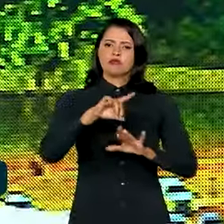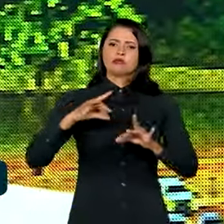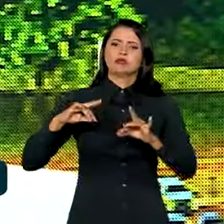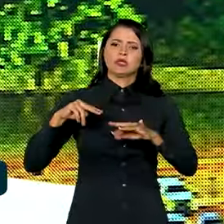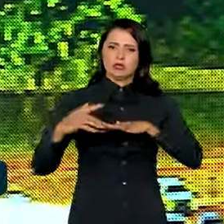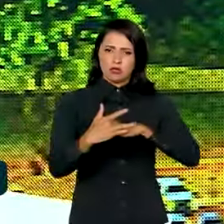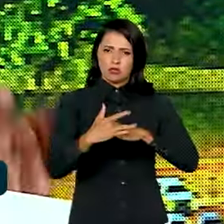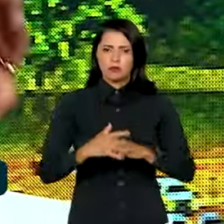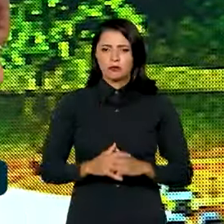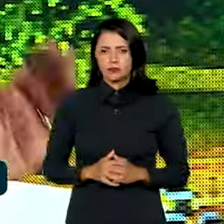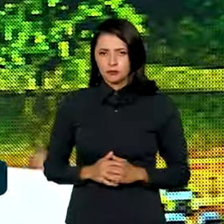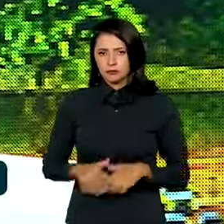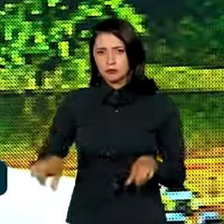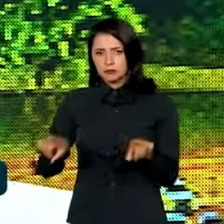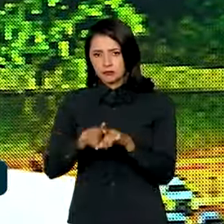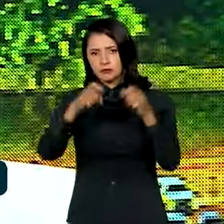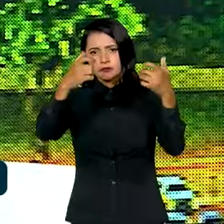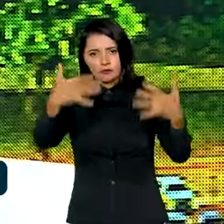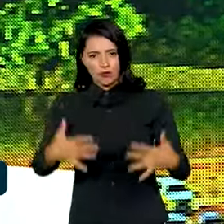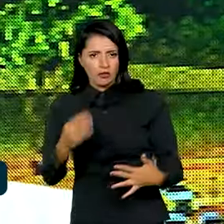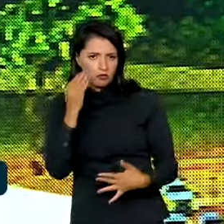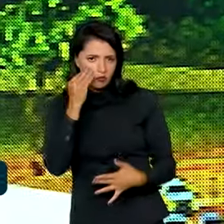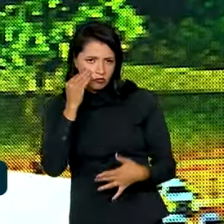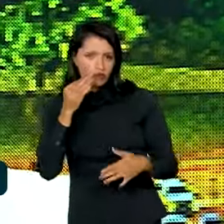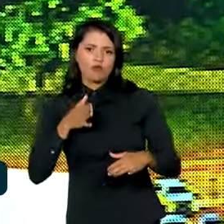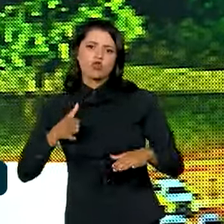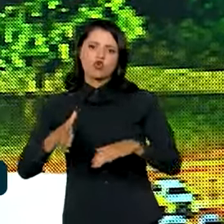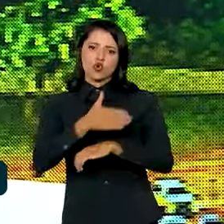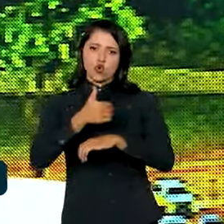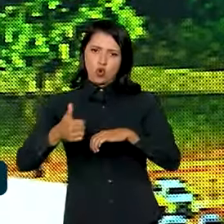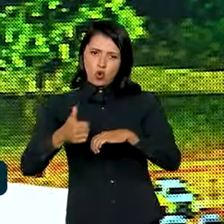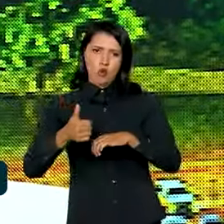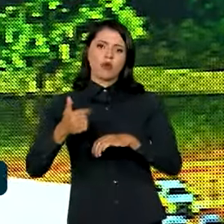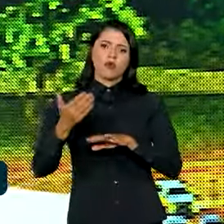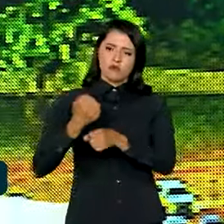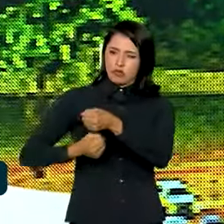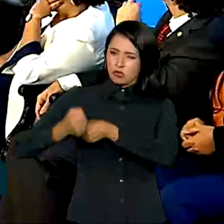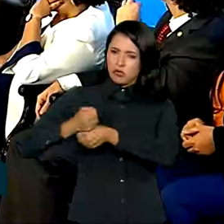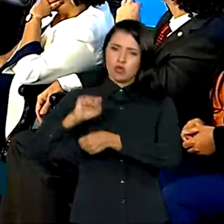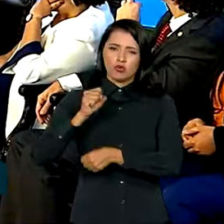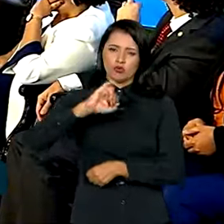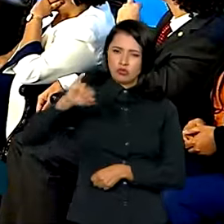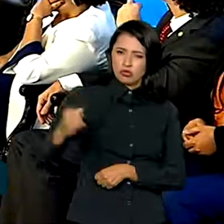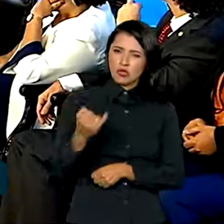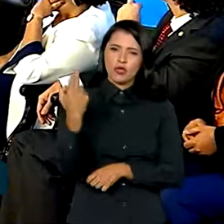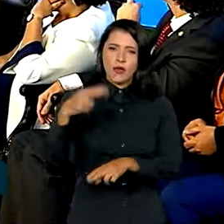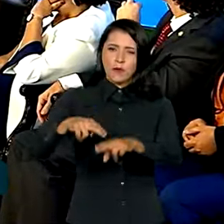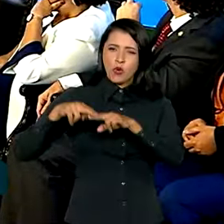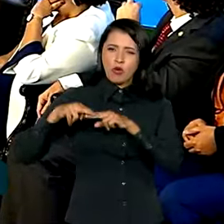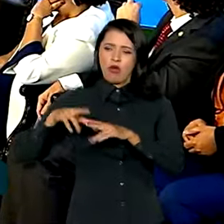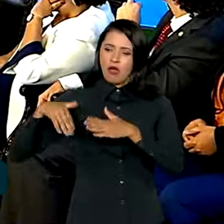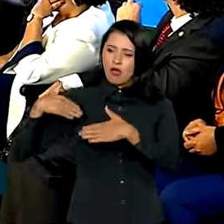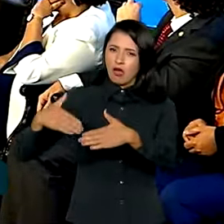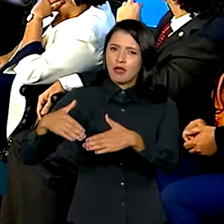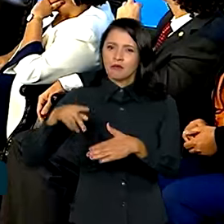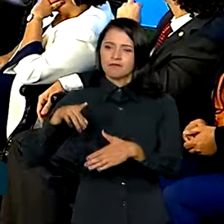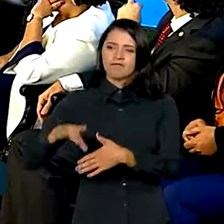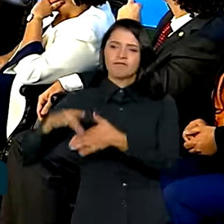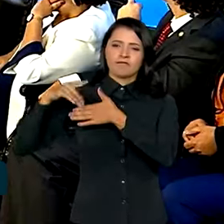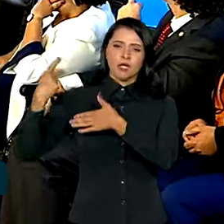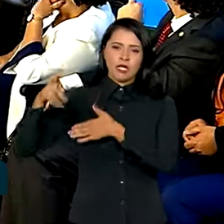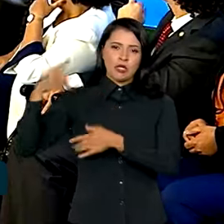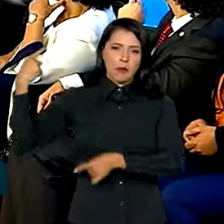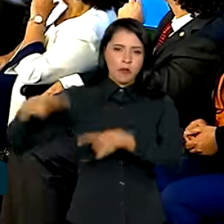Lula disse que a tentativa de golpe em 8 de janeiro do ano passado foi resultado de um longo processo promovido por líderes